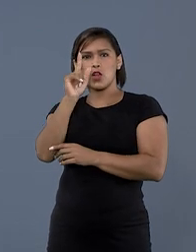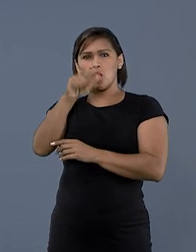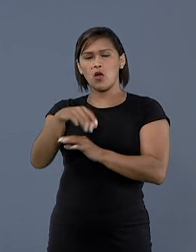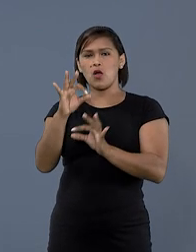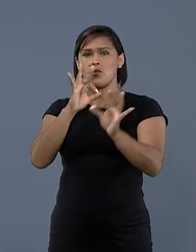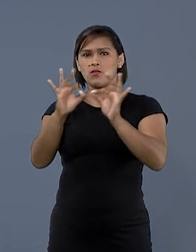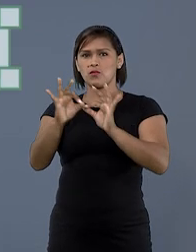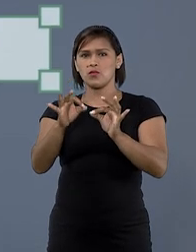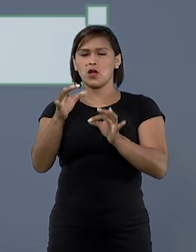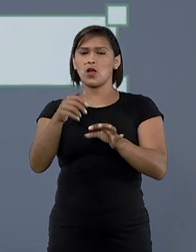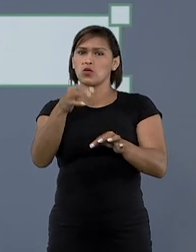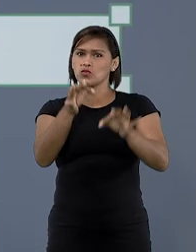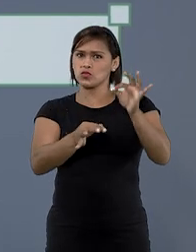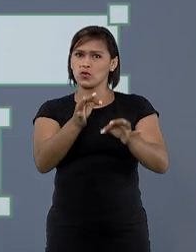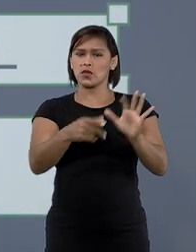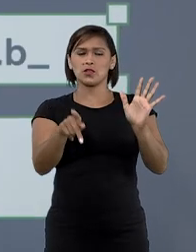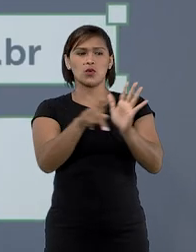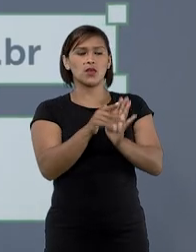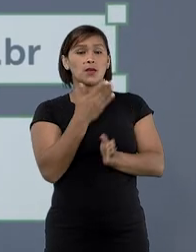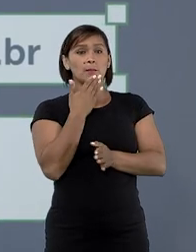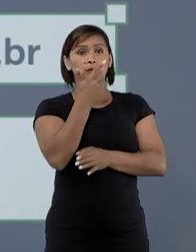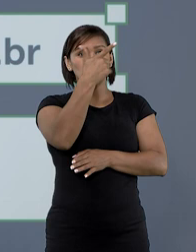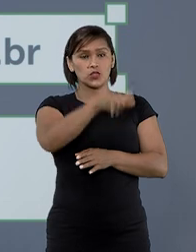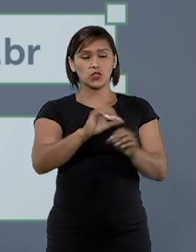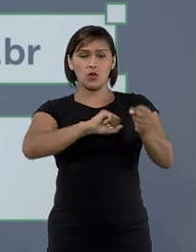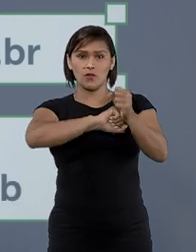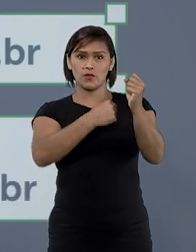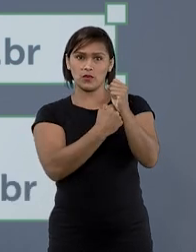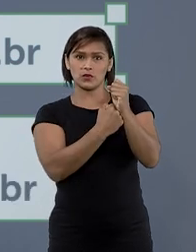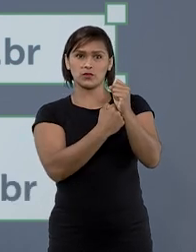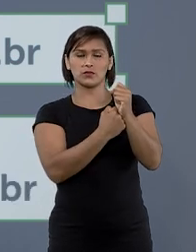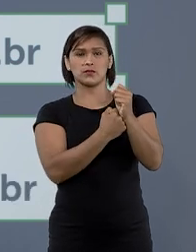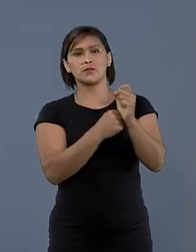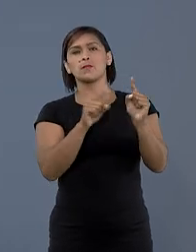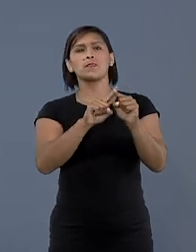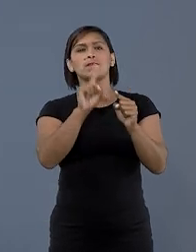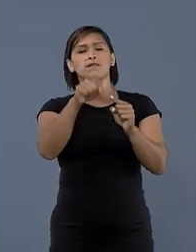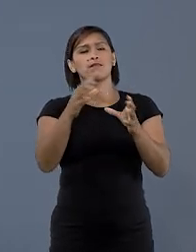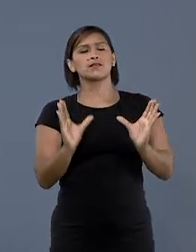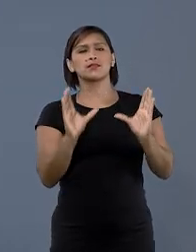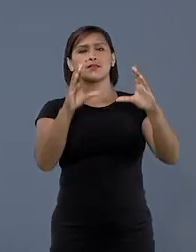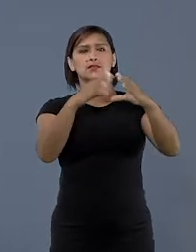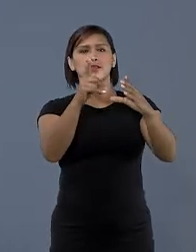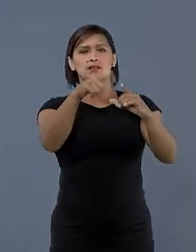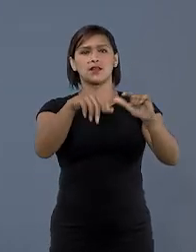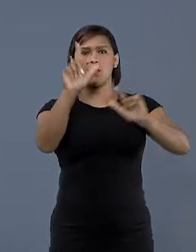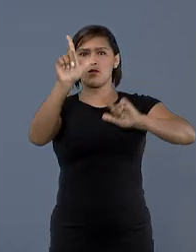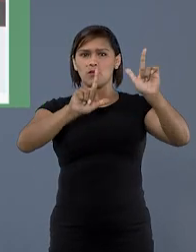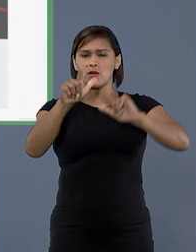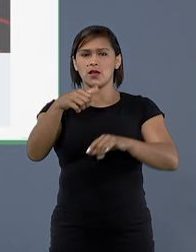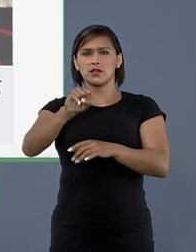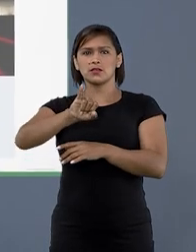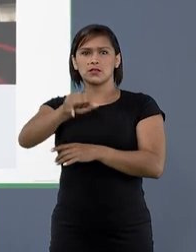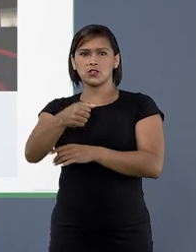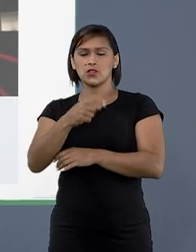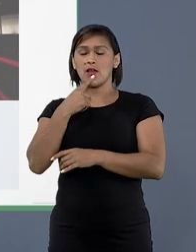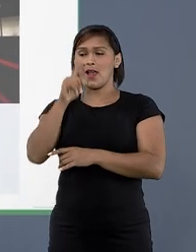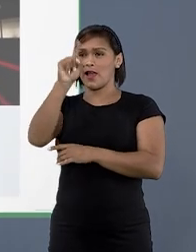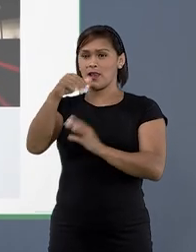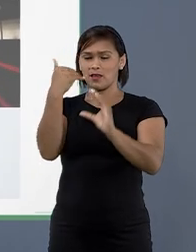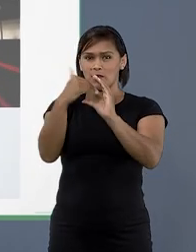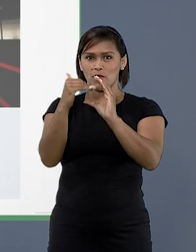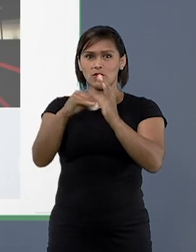coordenadoria processante do feito e solicitar a emissão de uma nova chave. Na Central do Processo Eletrônico do STJ,